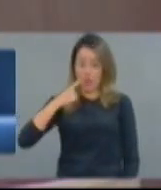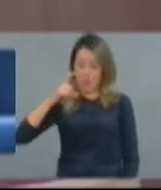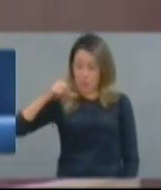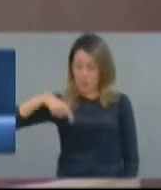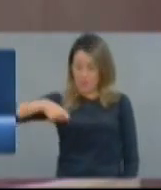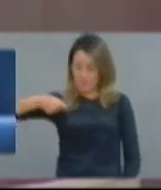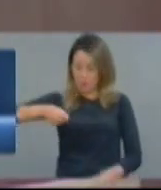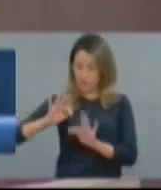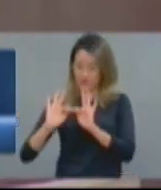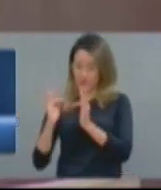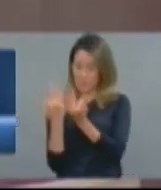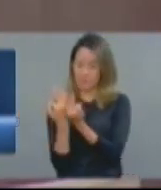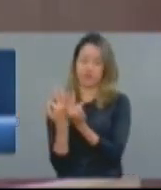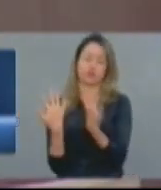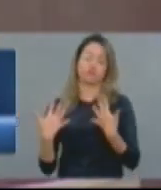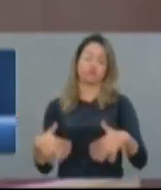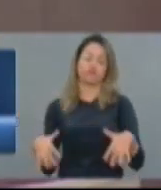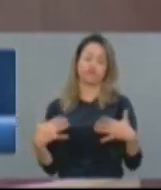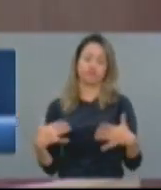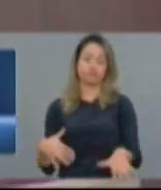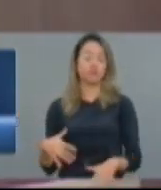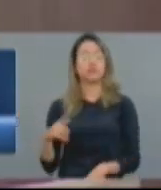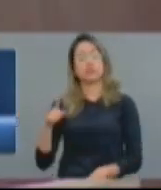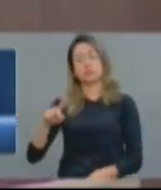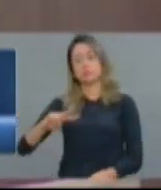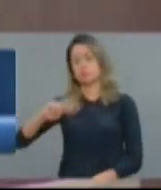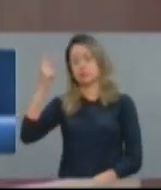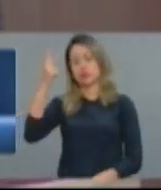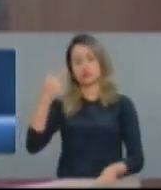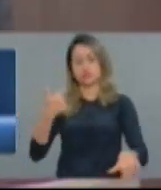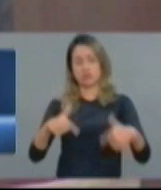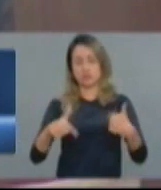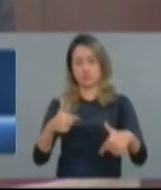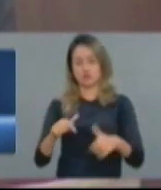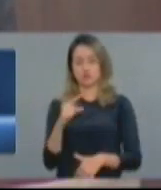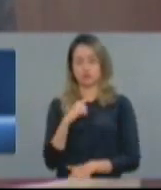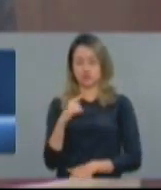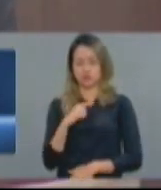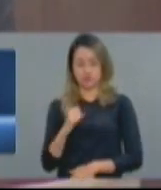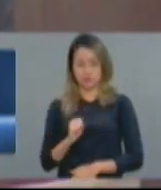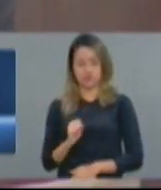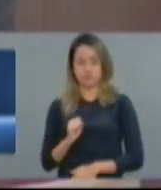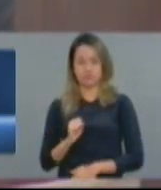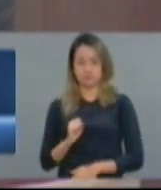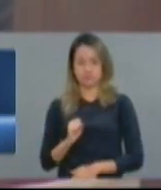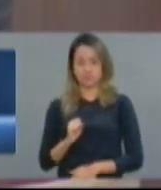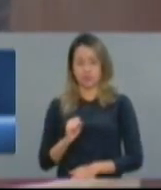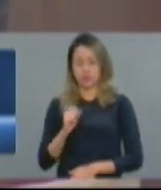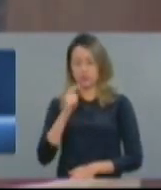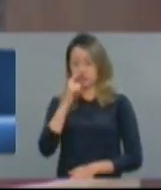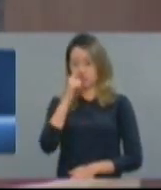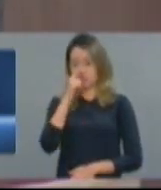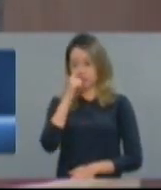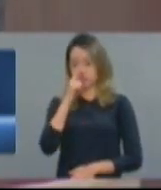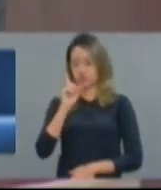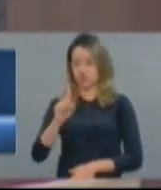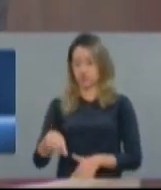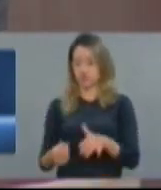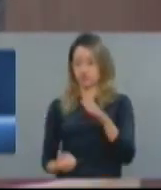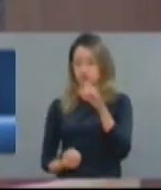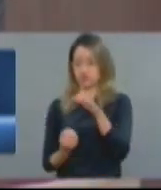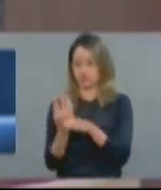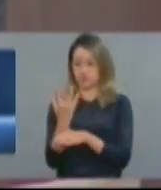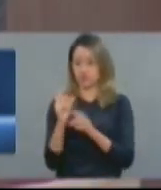A principal ação de renda no nosso país é a criação de empregos formais,